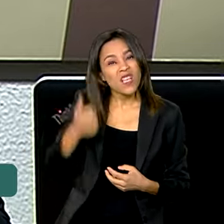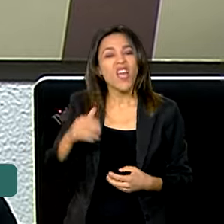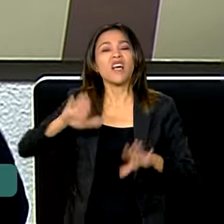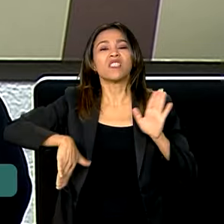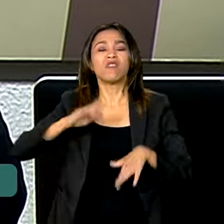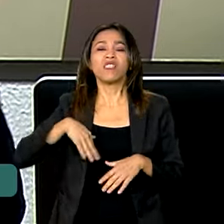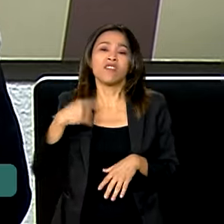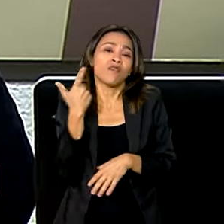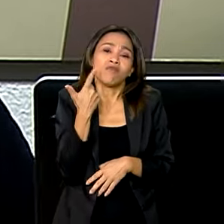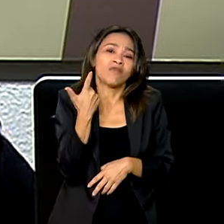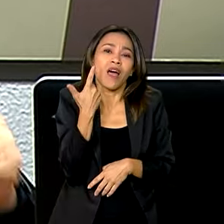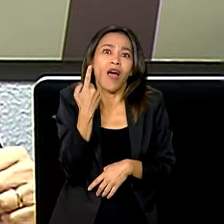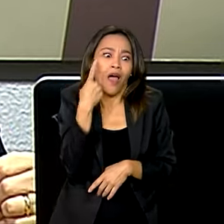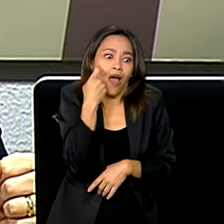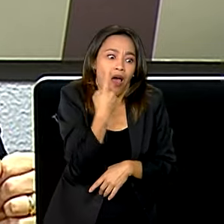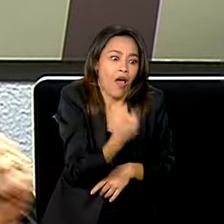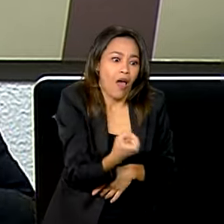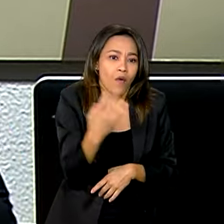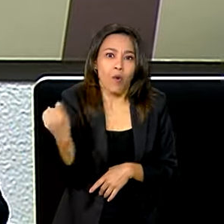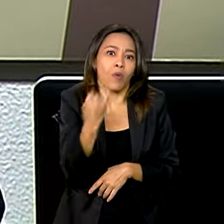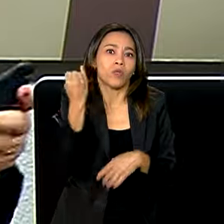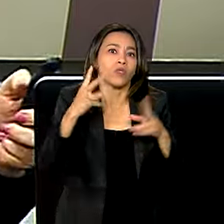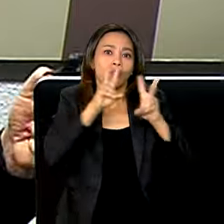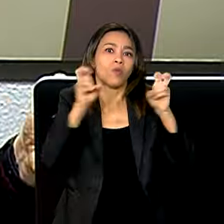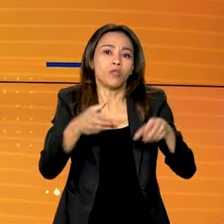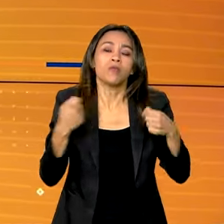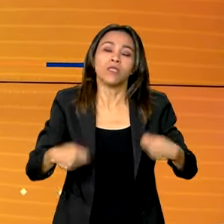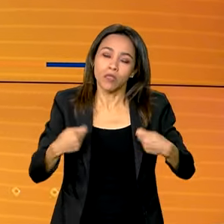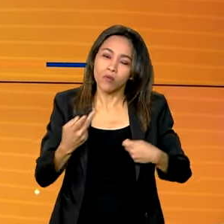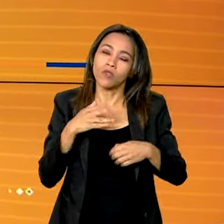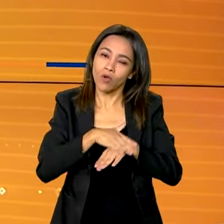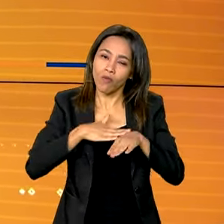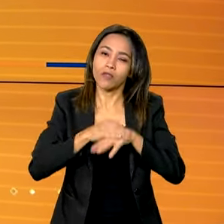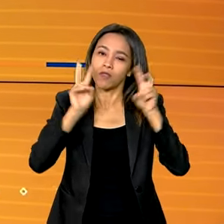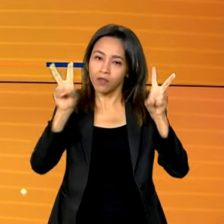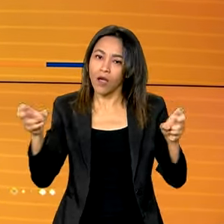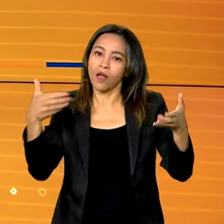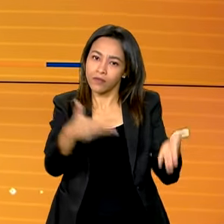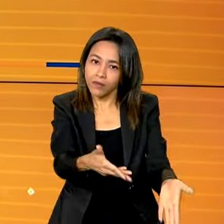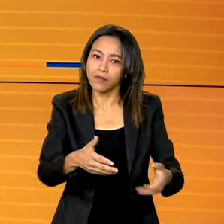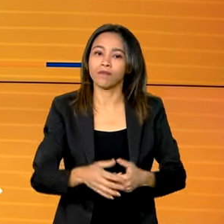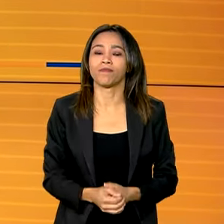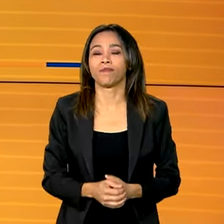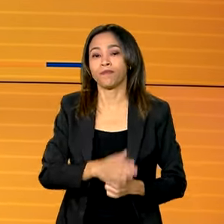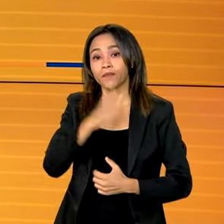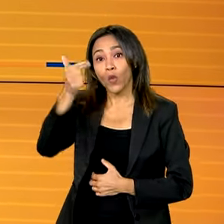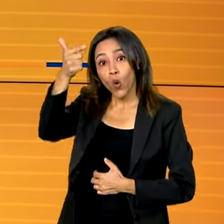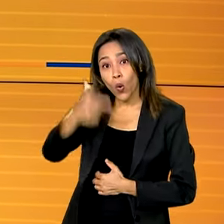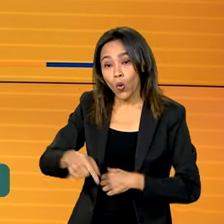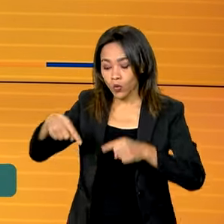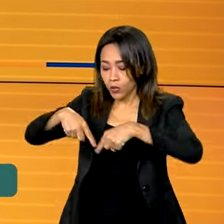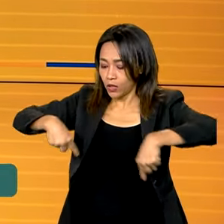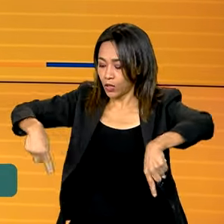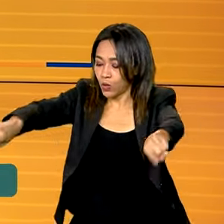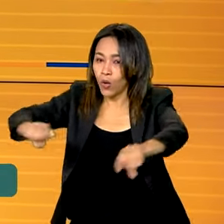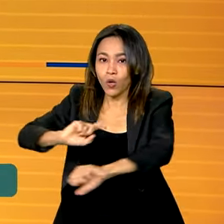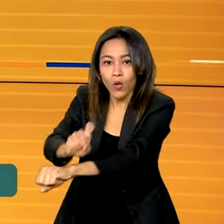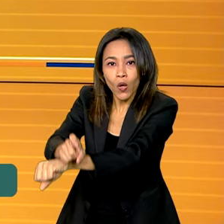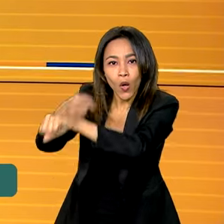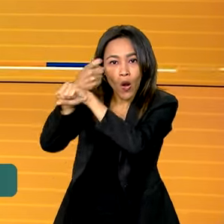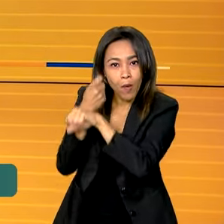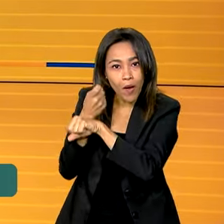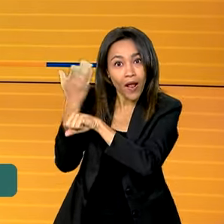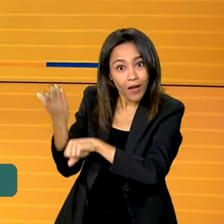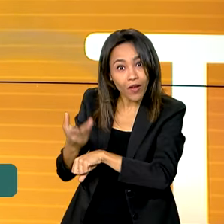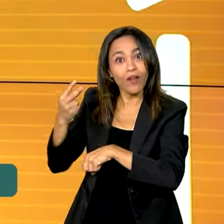importância, e a gente precisa começar a falar disso. Mais um território quilombola foi reconhecido agora na Bahia.